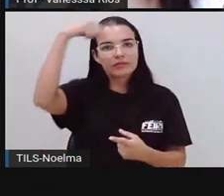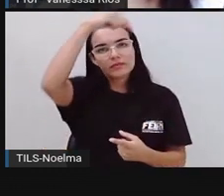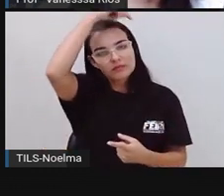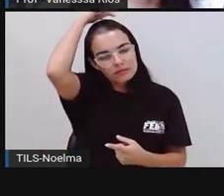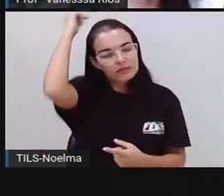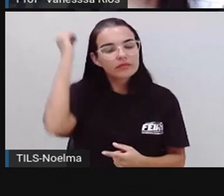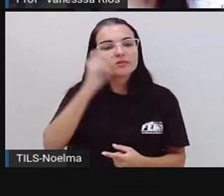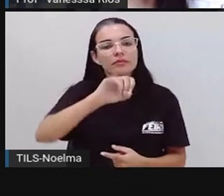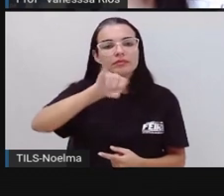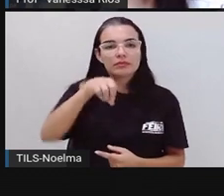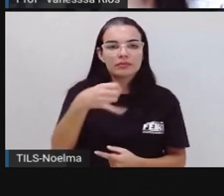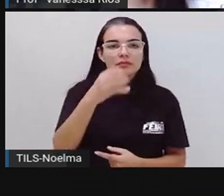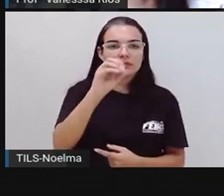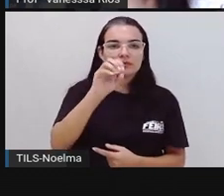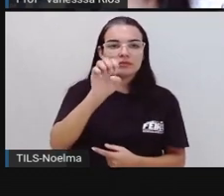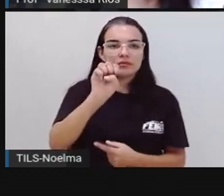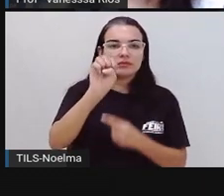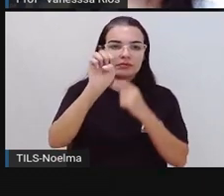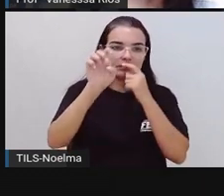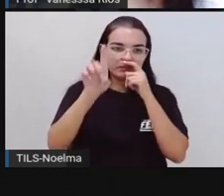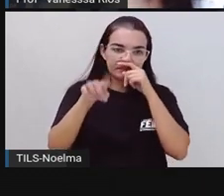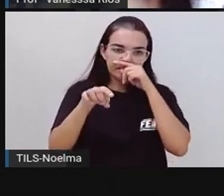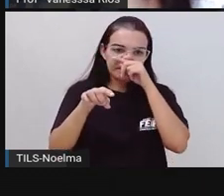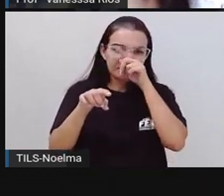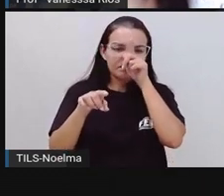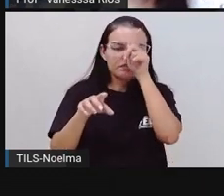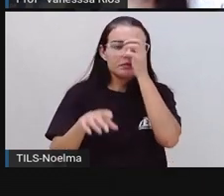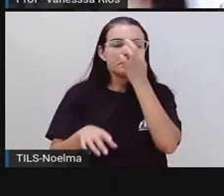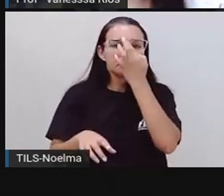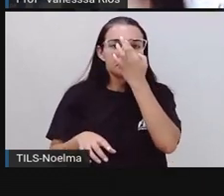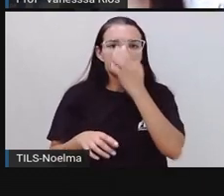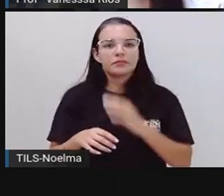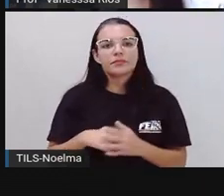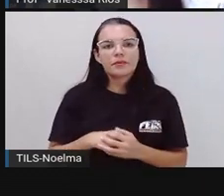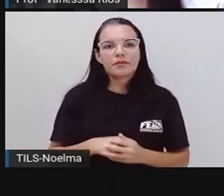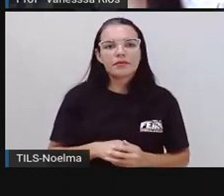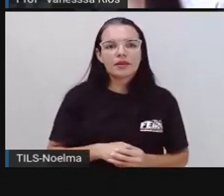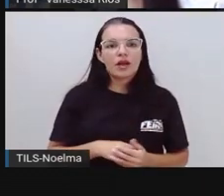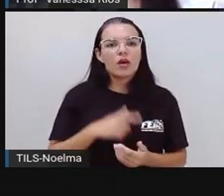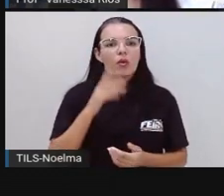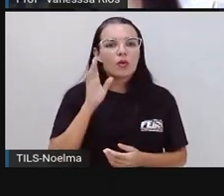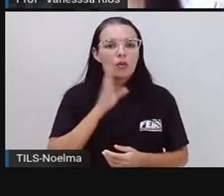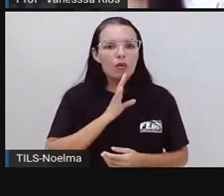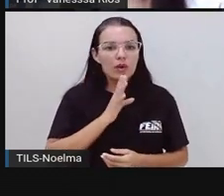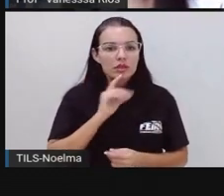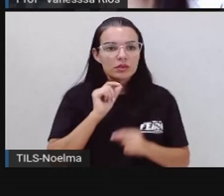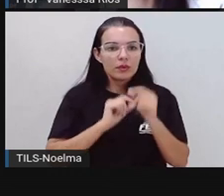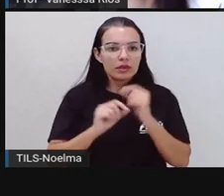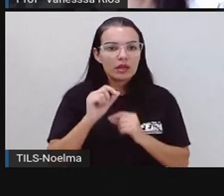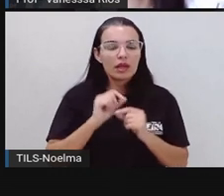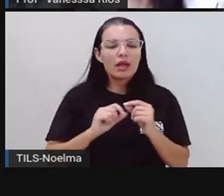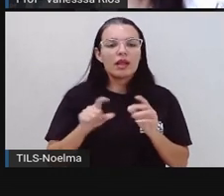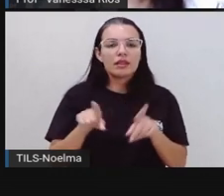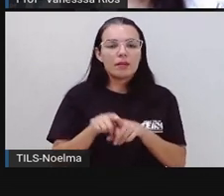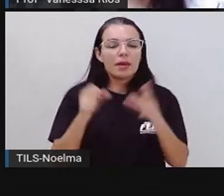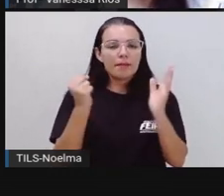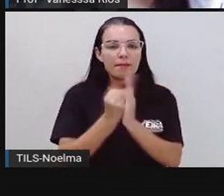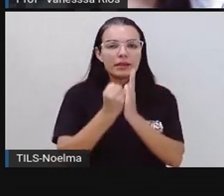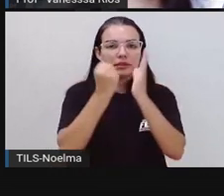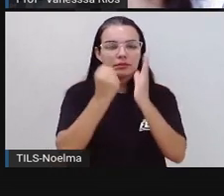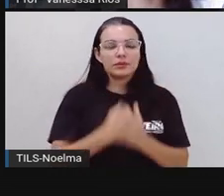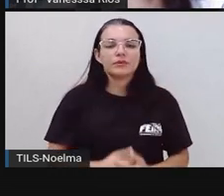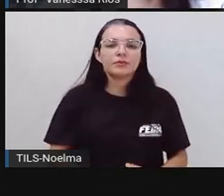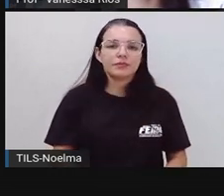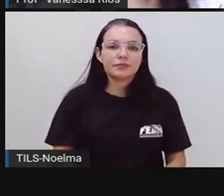sendo padroeiro desse distrito. Aí uma igreja que é reconhecida dentro do município como um dos patrimônios